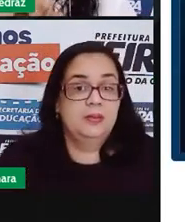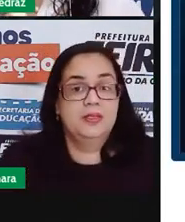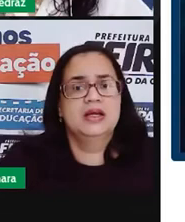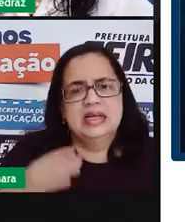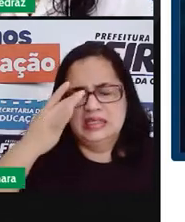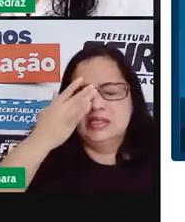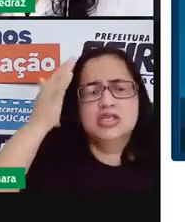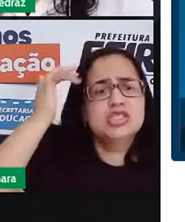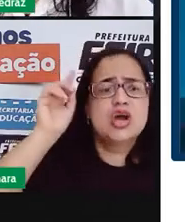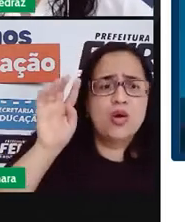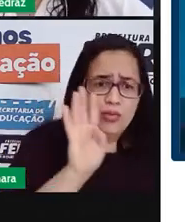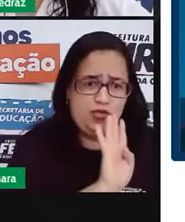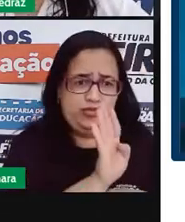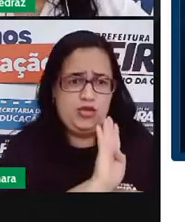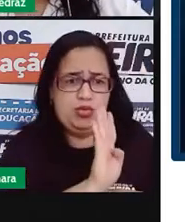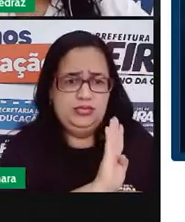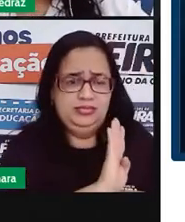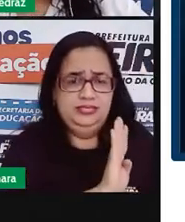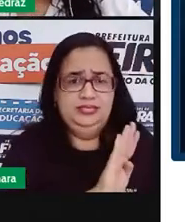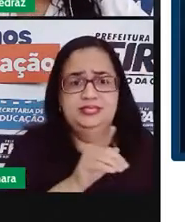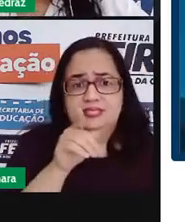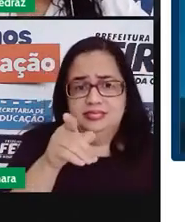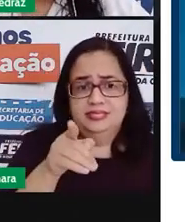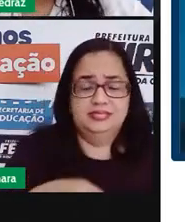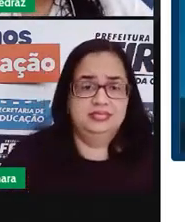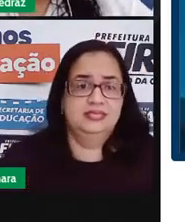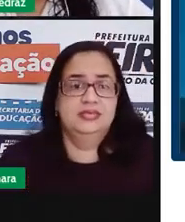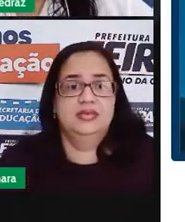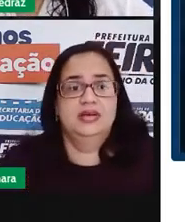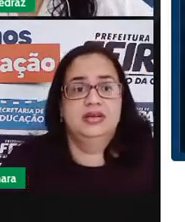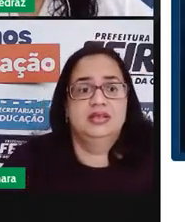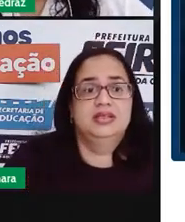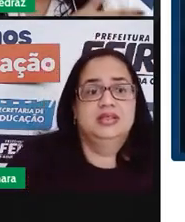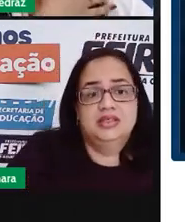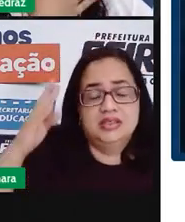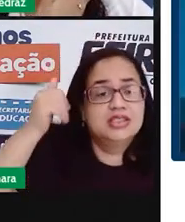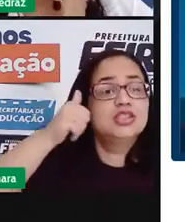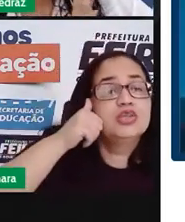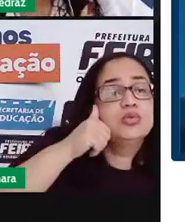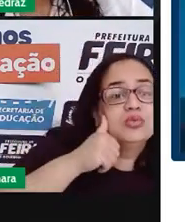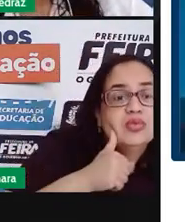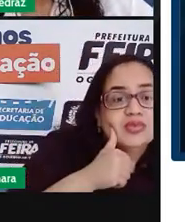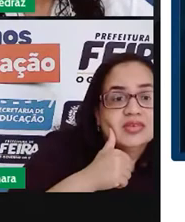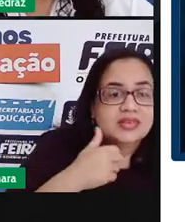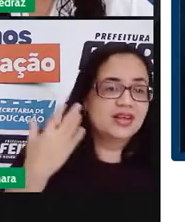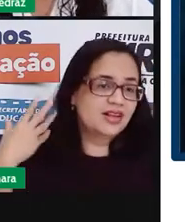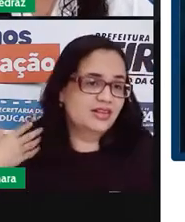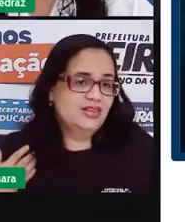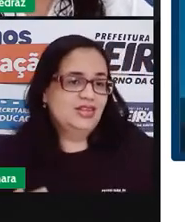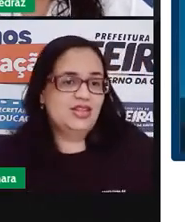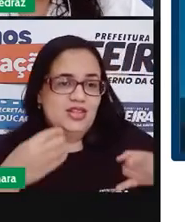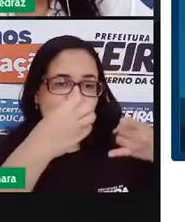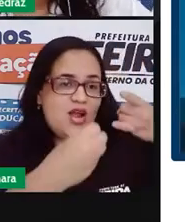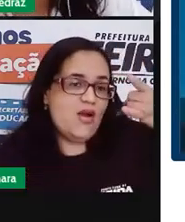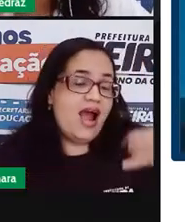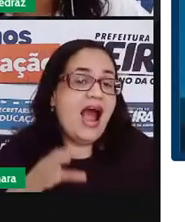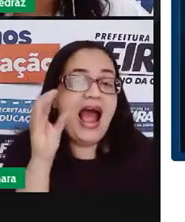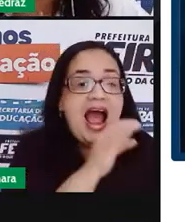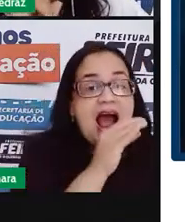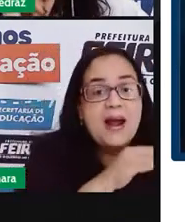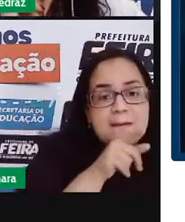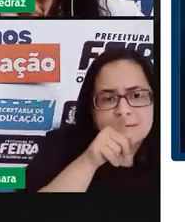Você sabe o nome desse filme? Ah, eu garanto que as meninas vão botar aí no chat o nome rapidinho.